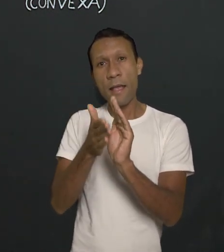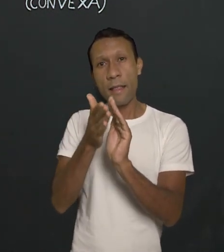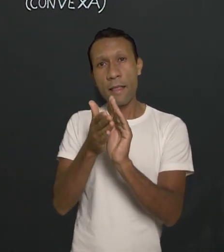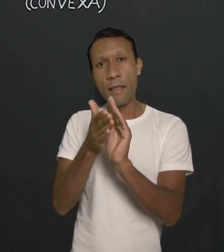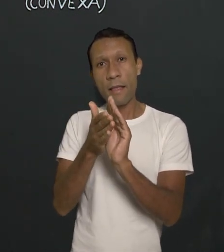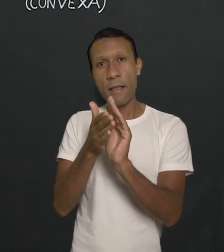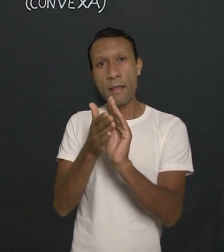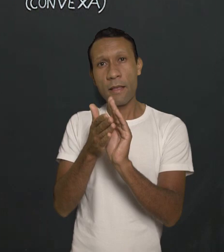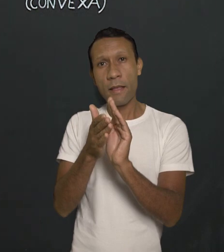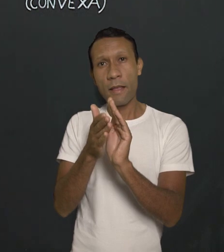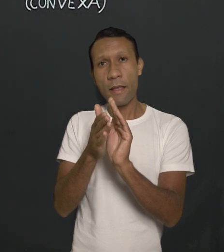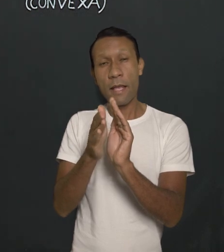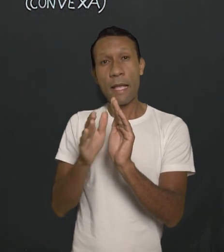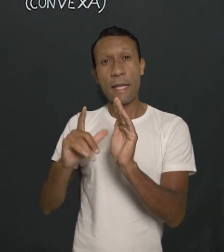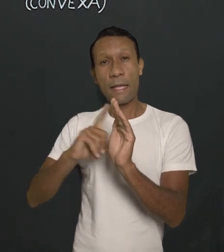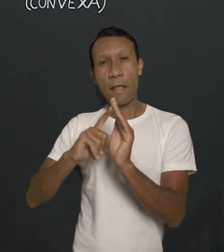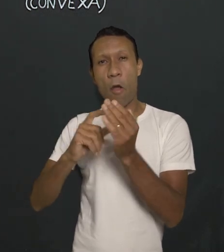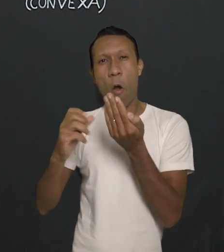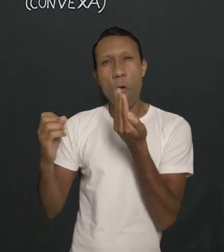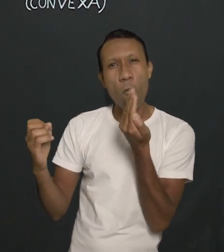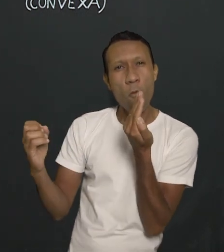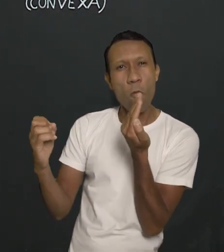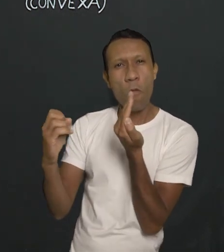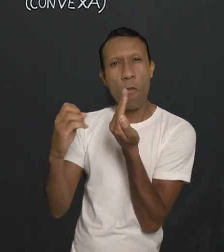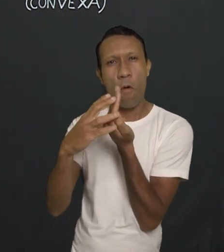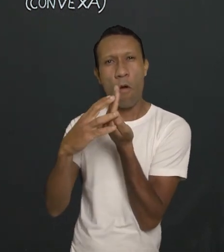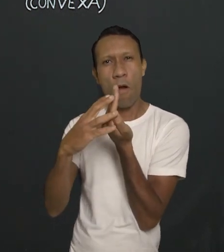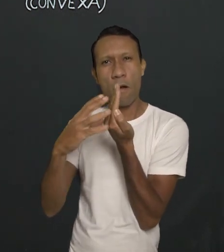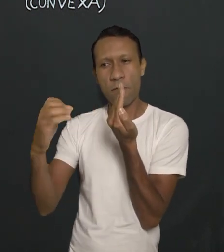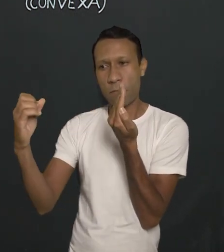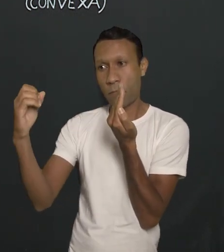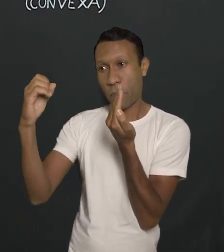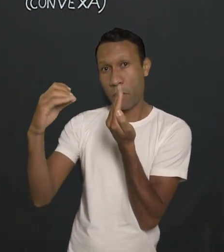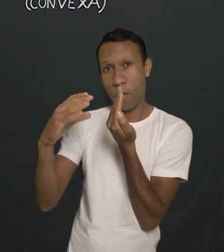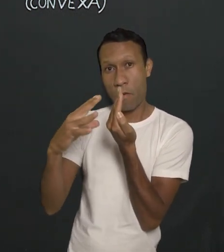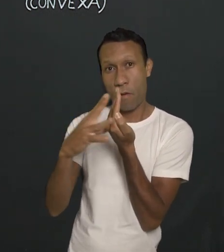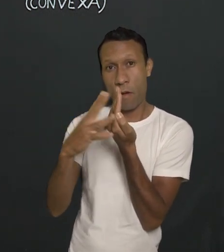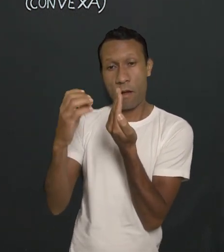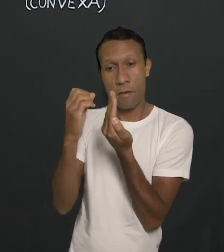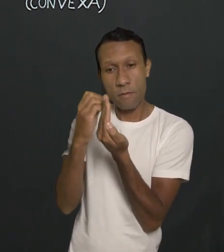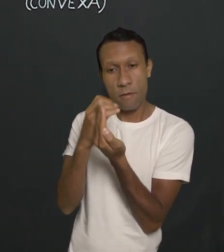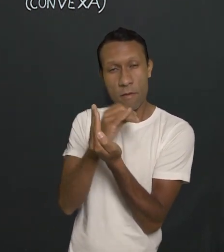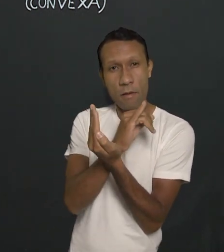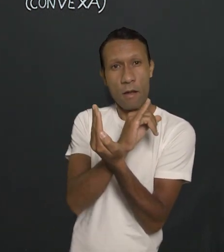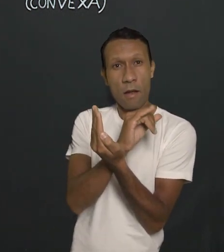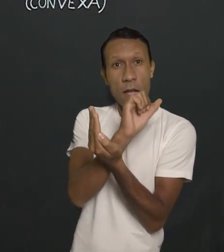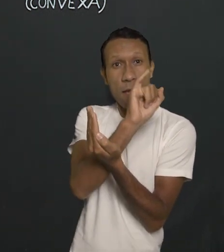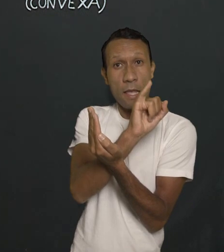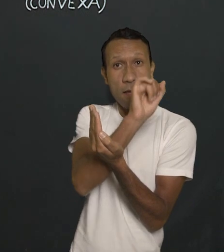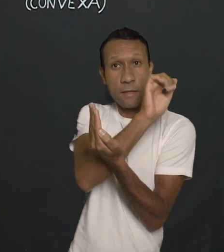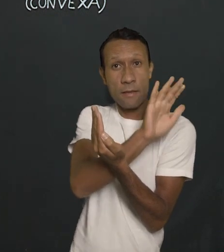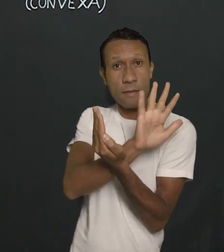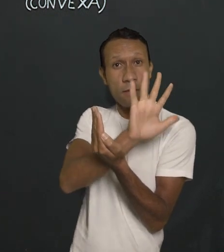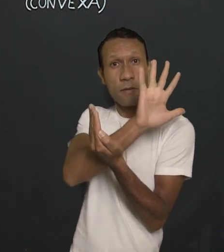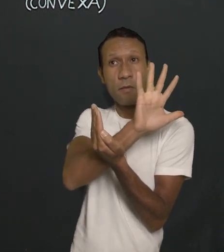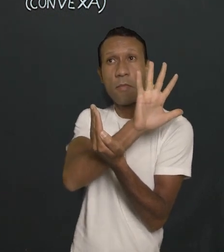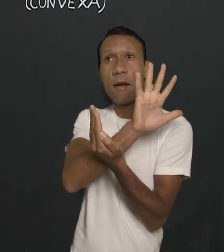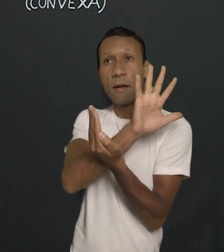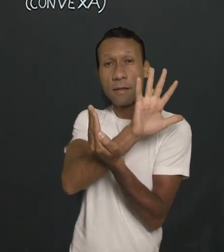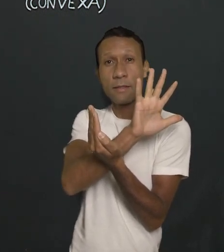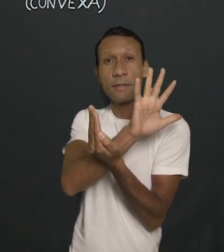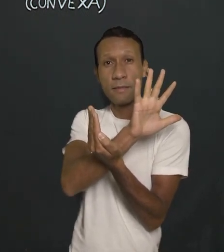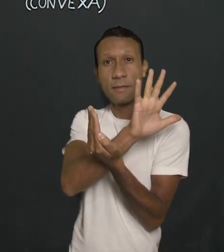uma lente, que é quem dá o foco da imagem. Então, a córnea é transparente para essa imagem passar, essa